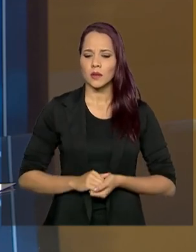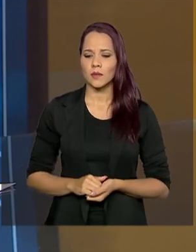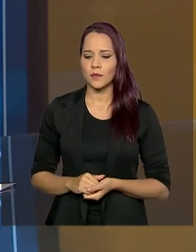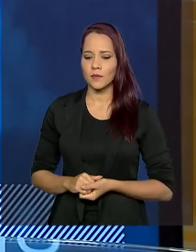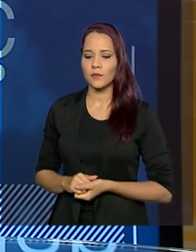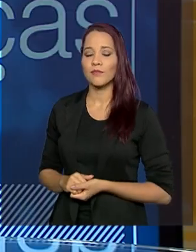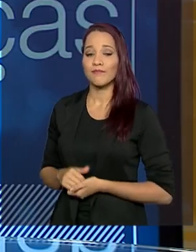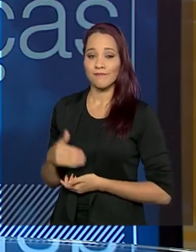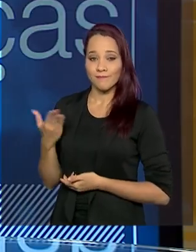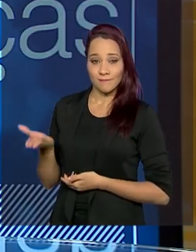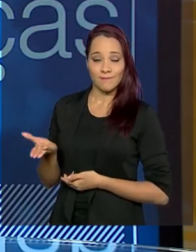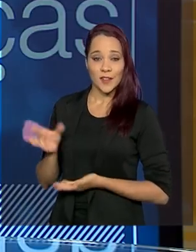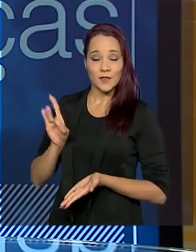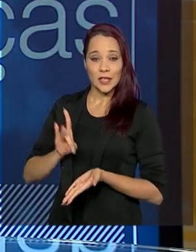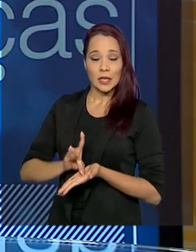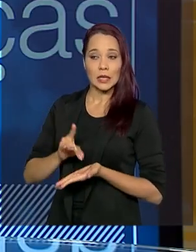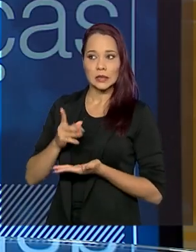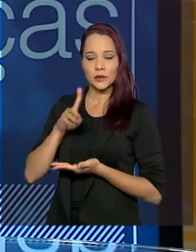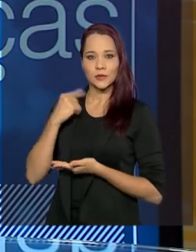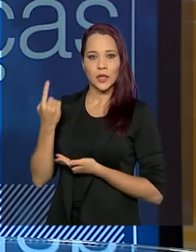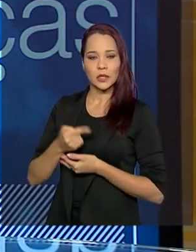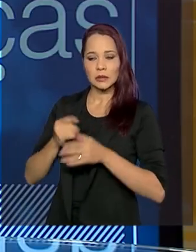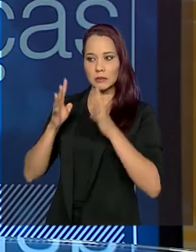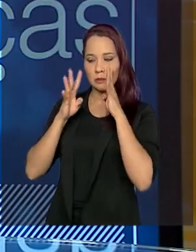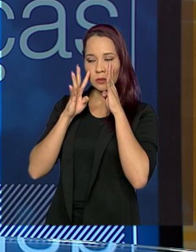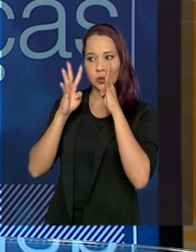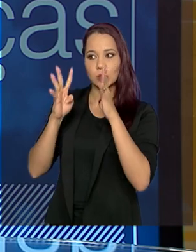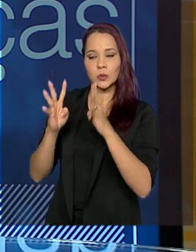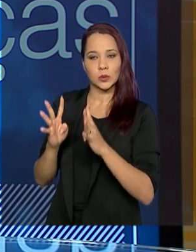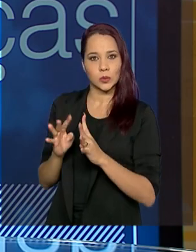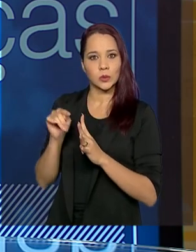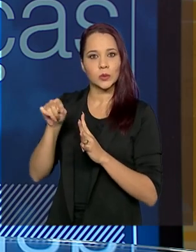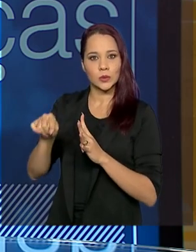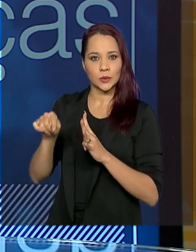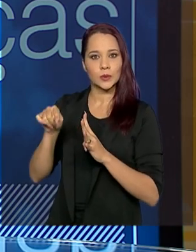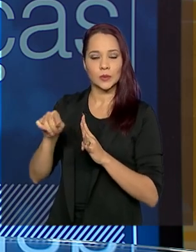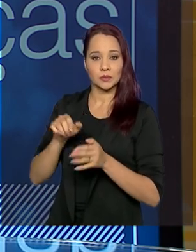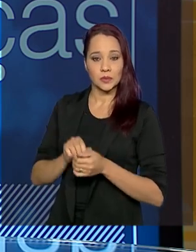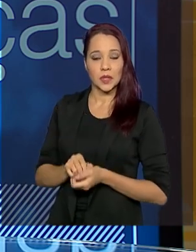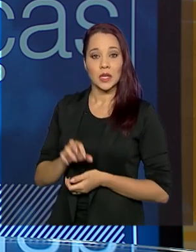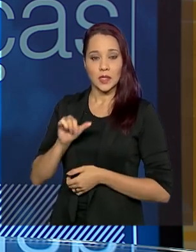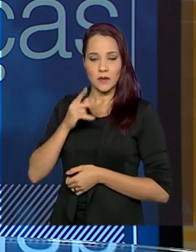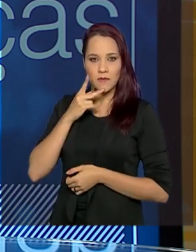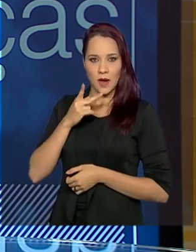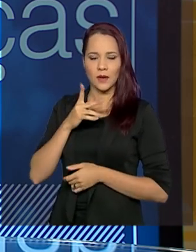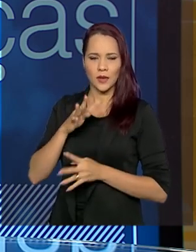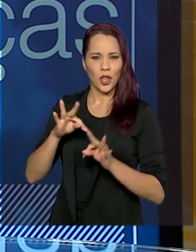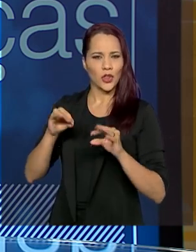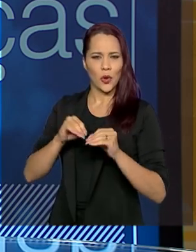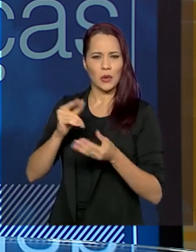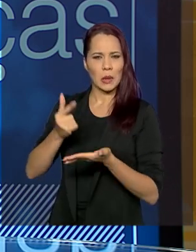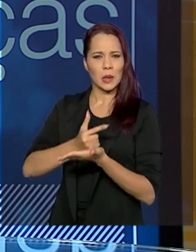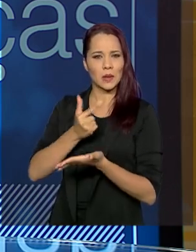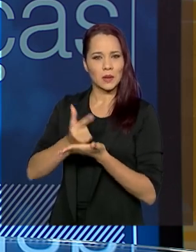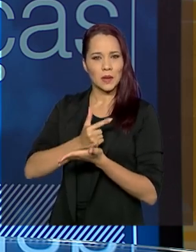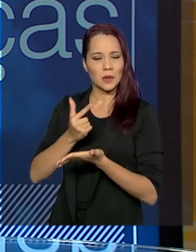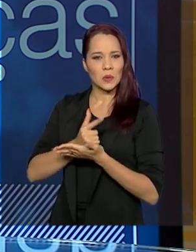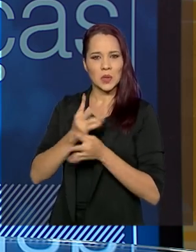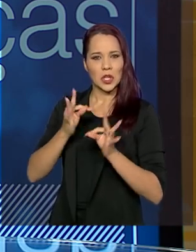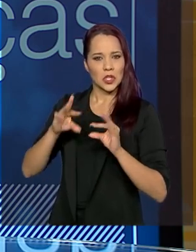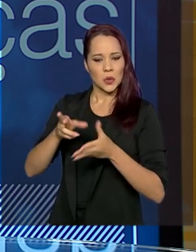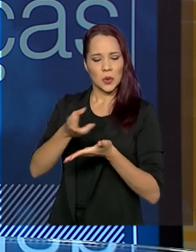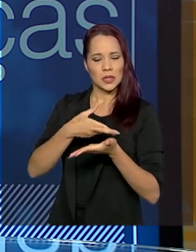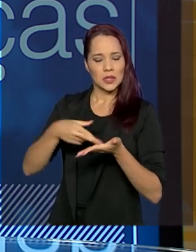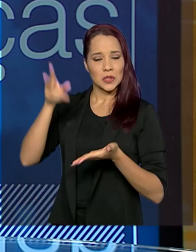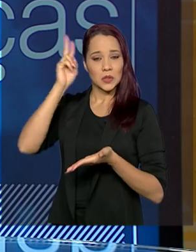De fato, isso é algo que chama muito a nossa atenção, né? Se a gente diz que, e toda a literatura, todo o registro